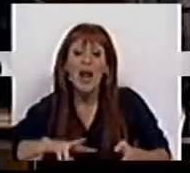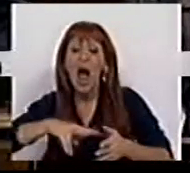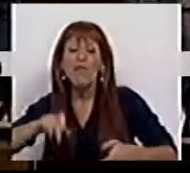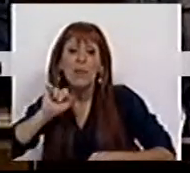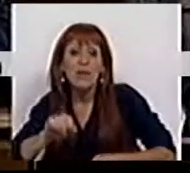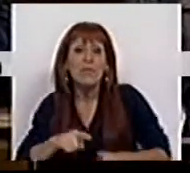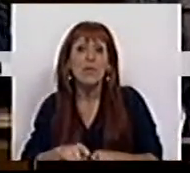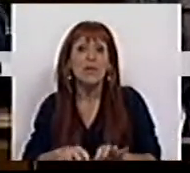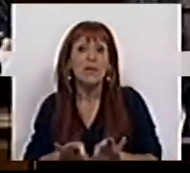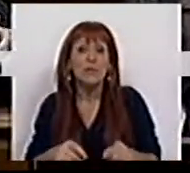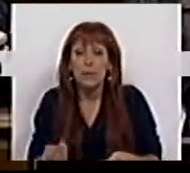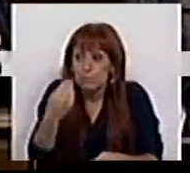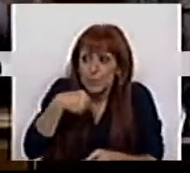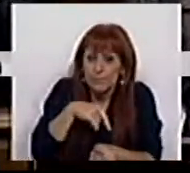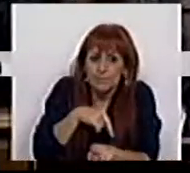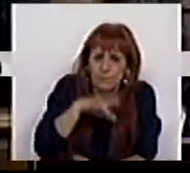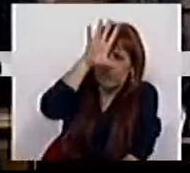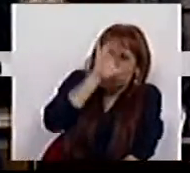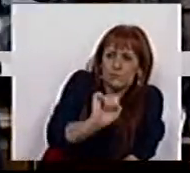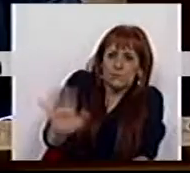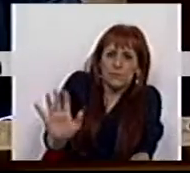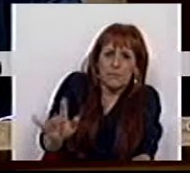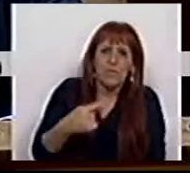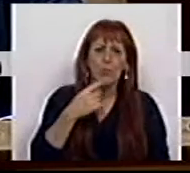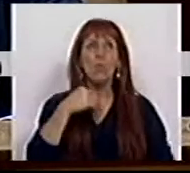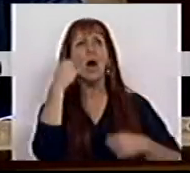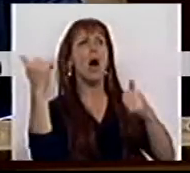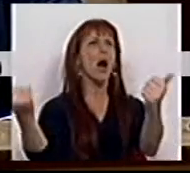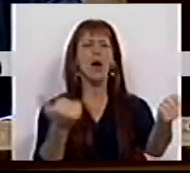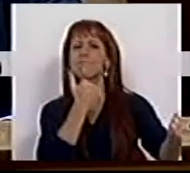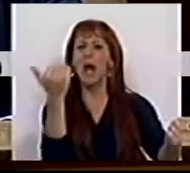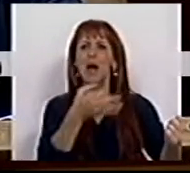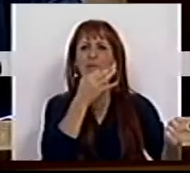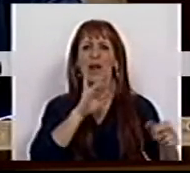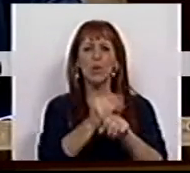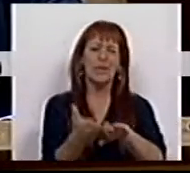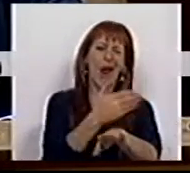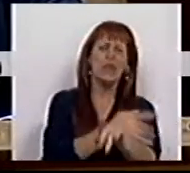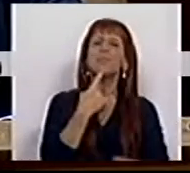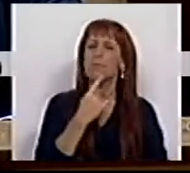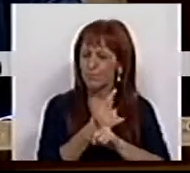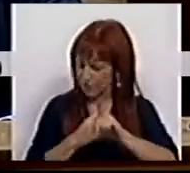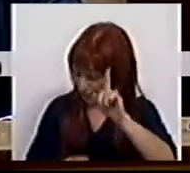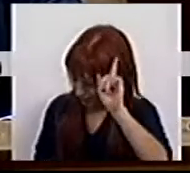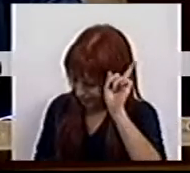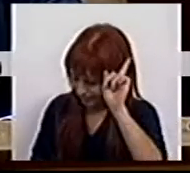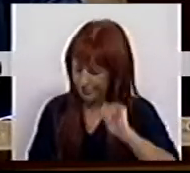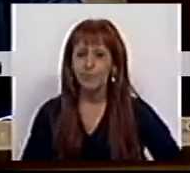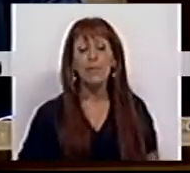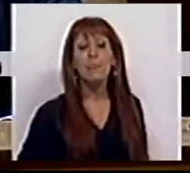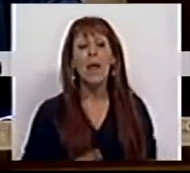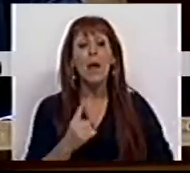terá comido a língua ao Governo e por isso não está tão eloquente quanto a outros momentos. Percebemos porquê? Percebemos porquê?